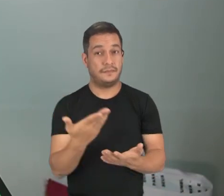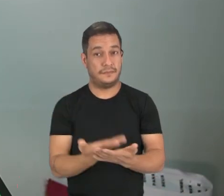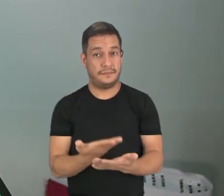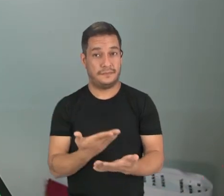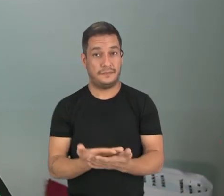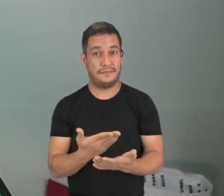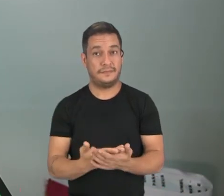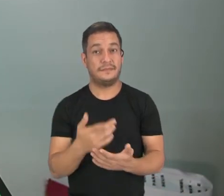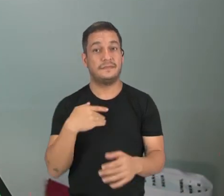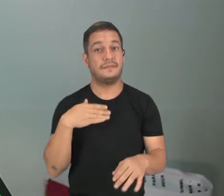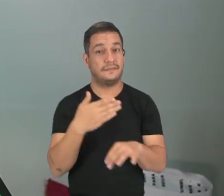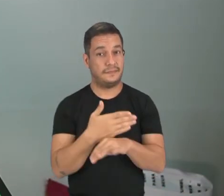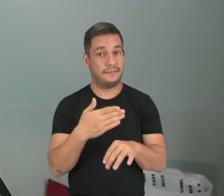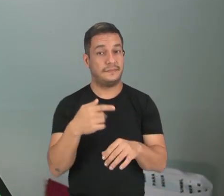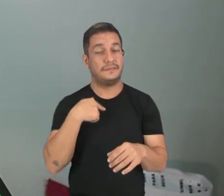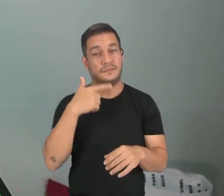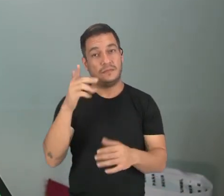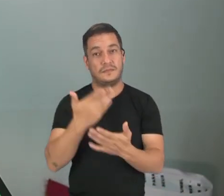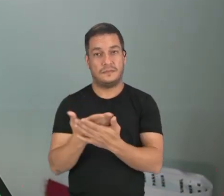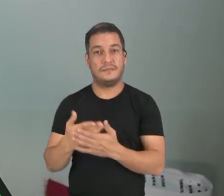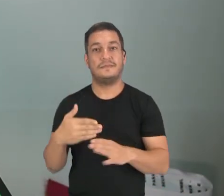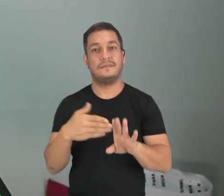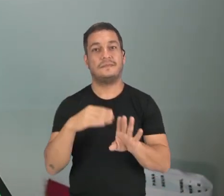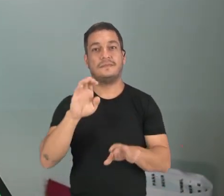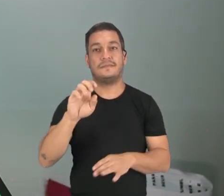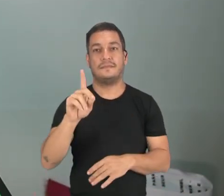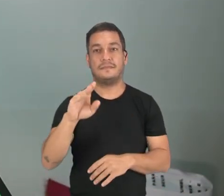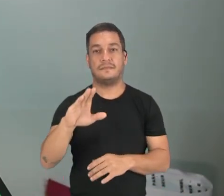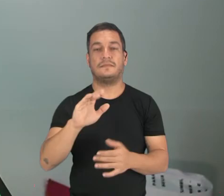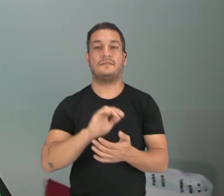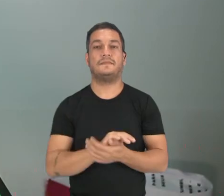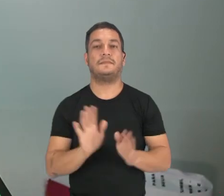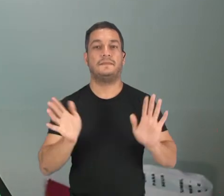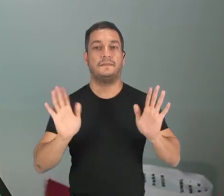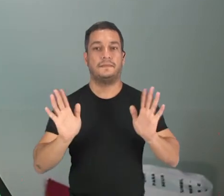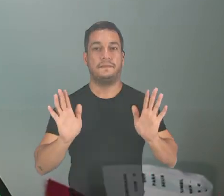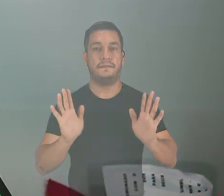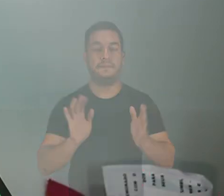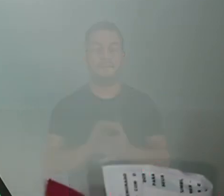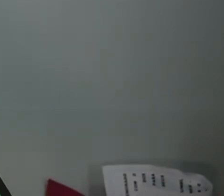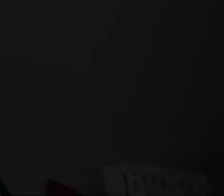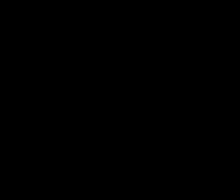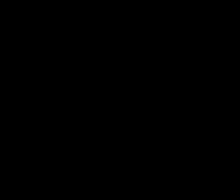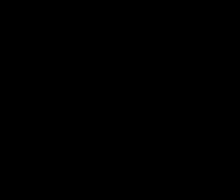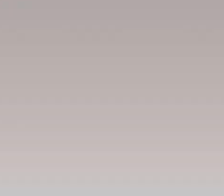aula e para essa e outras aulas, acesse a plataforma Eduque. Tchau, crianças.